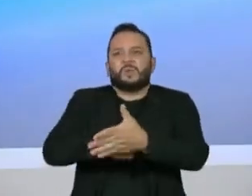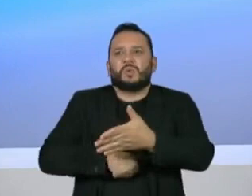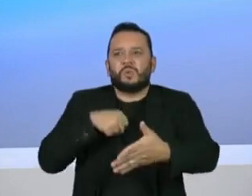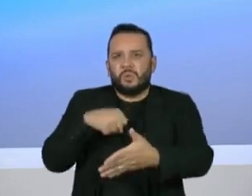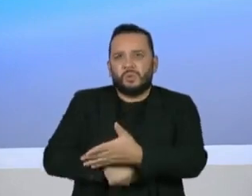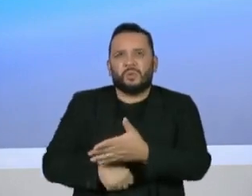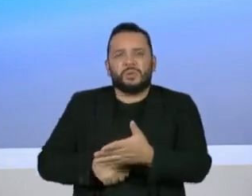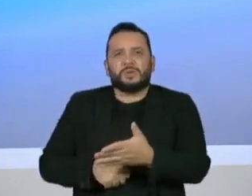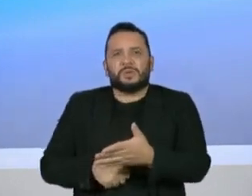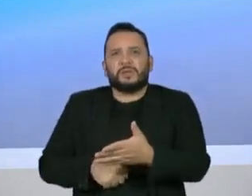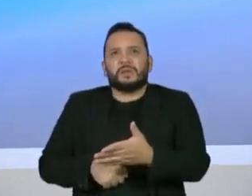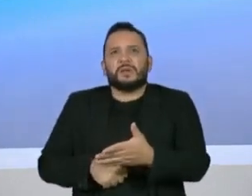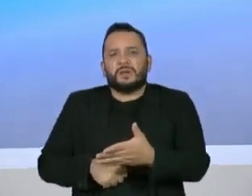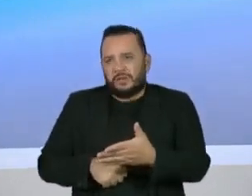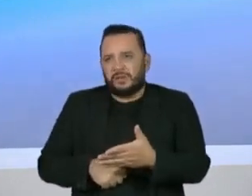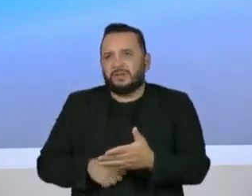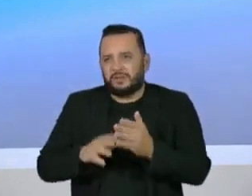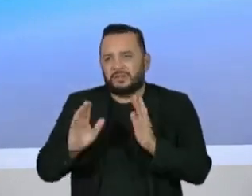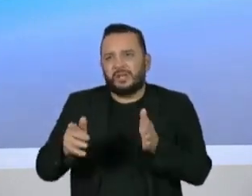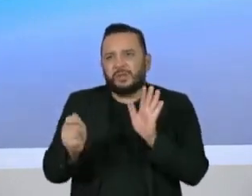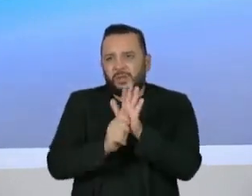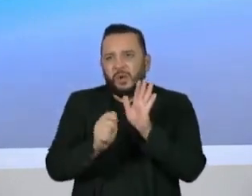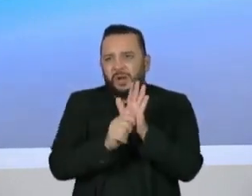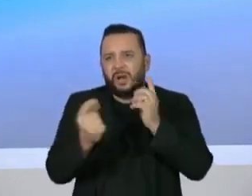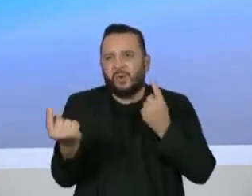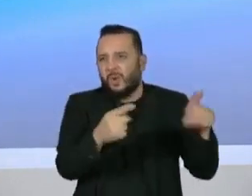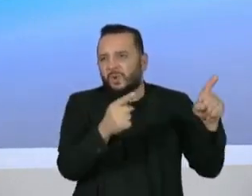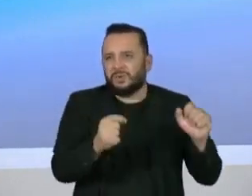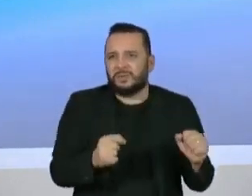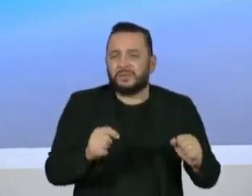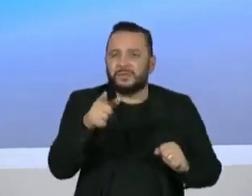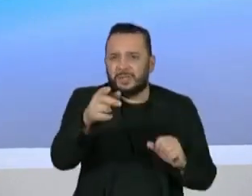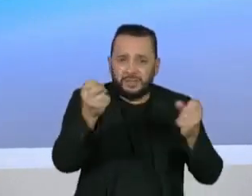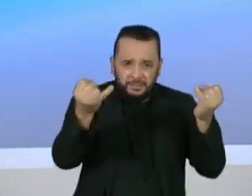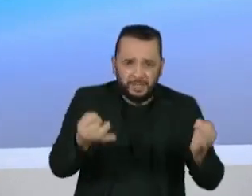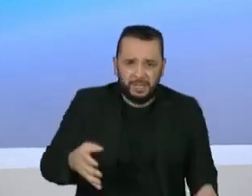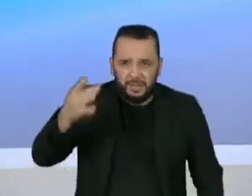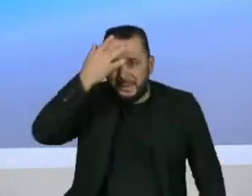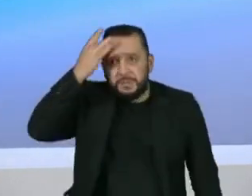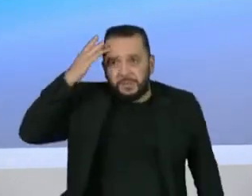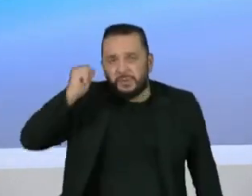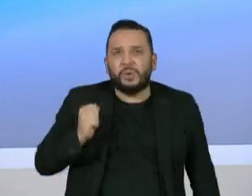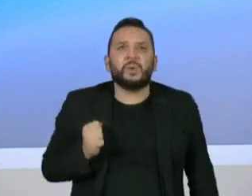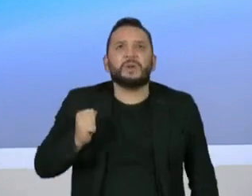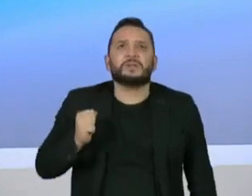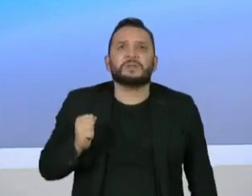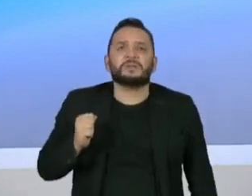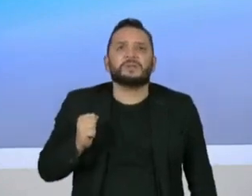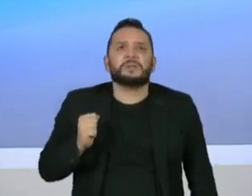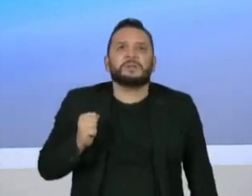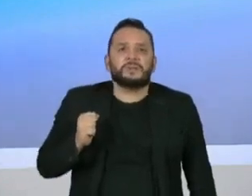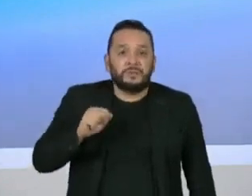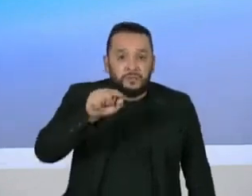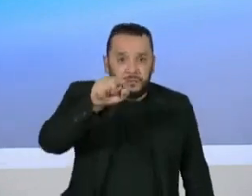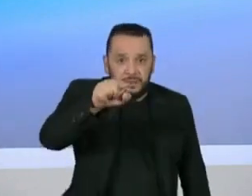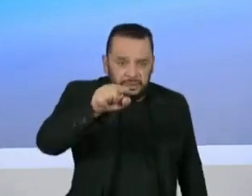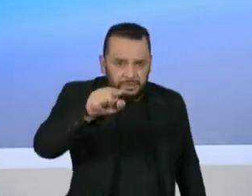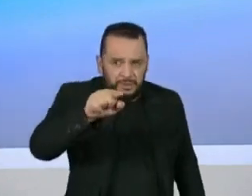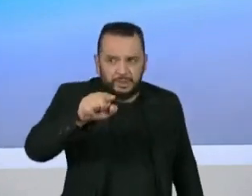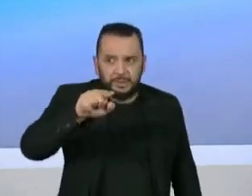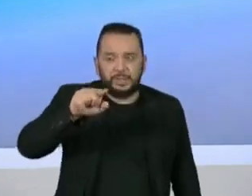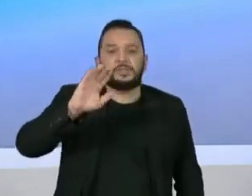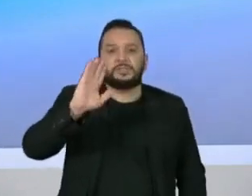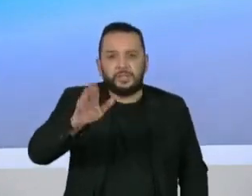a dependência química. Eu queria que você contasse para as pessoas o que foi o dia que você, já